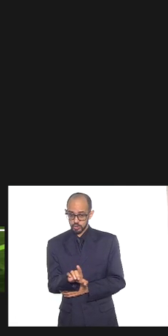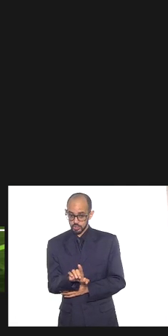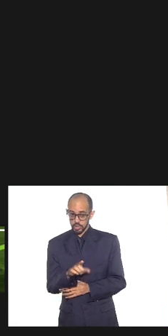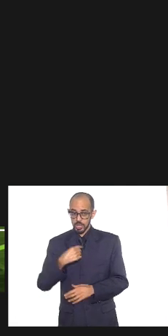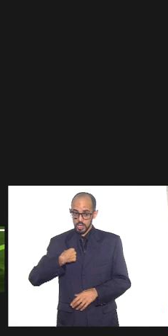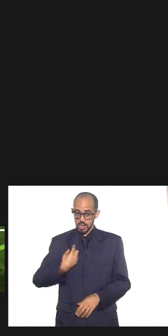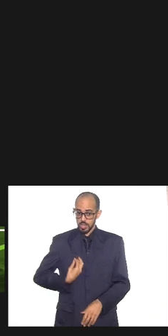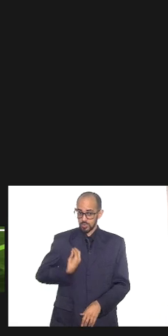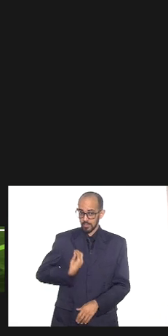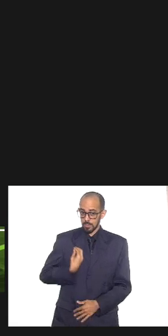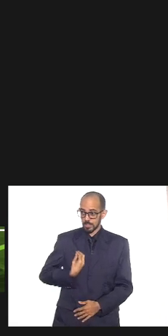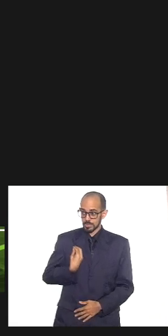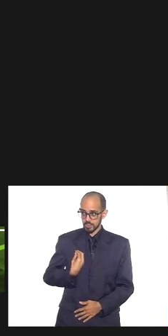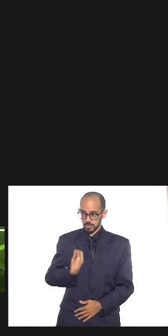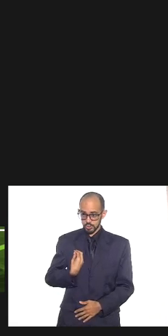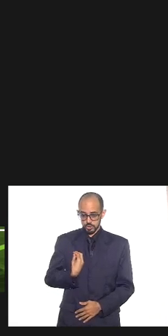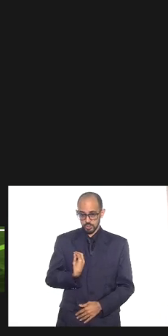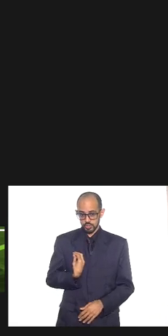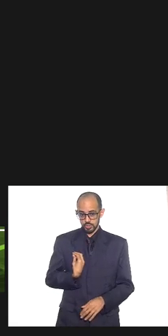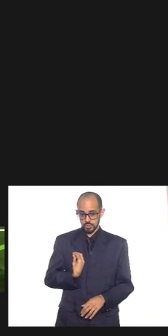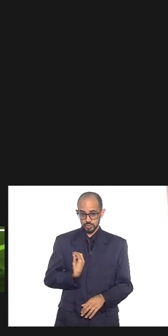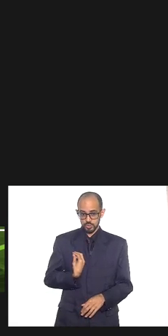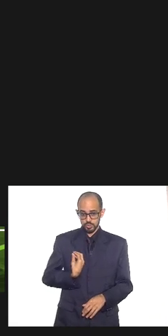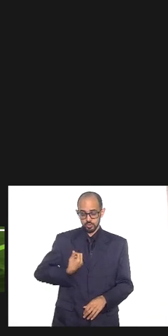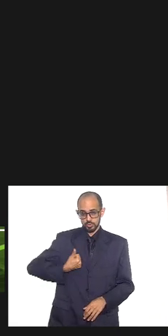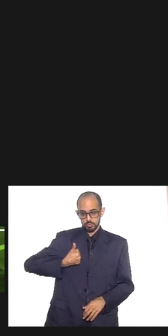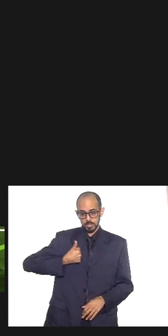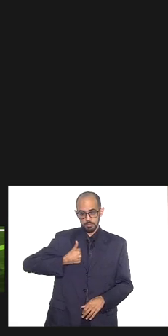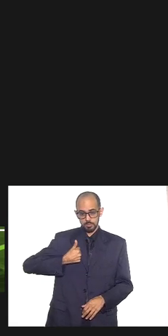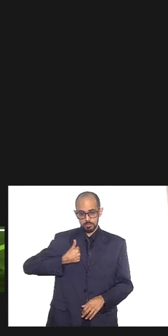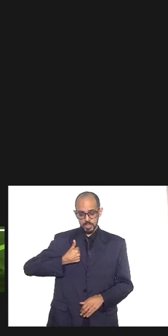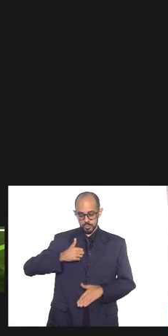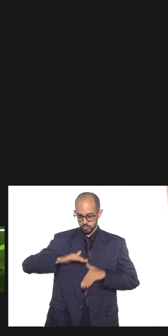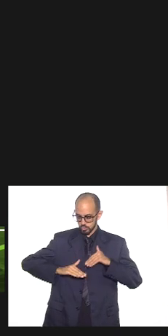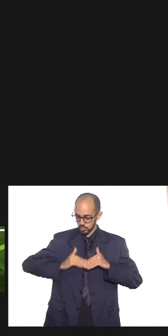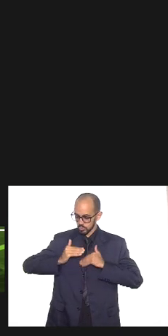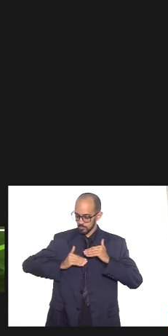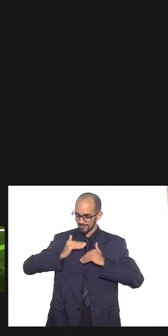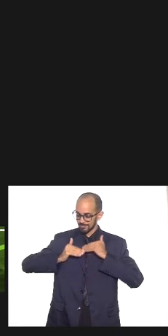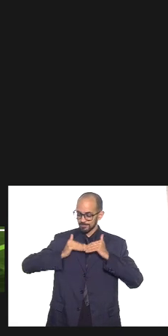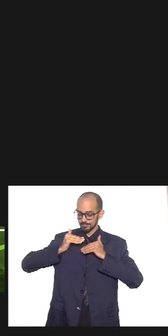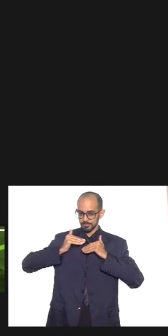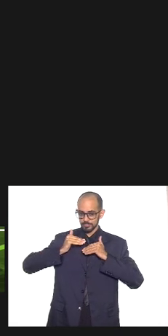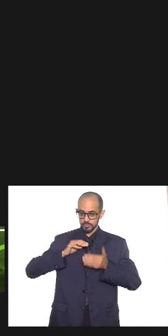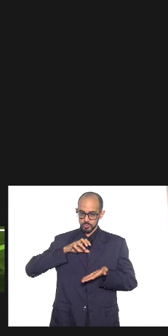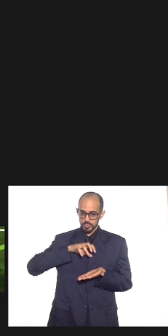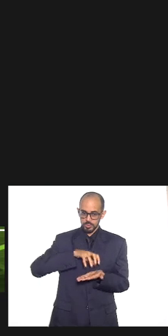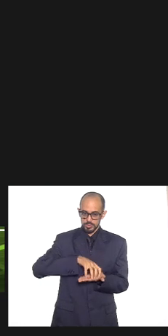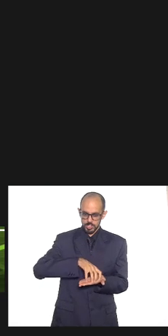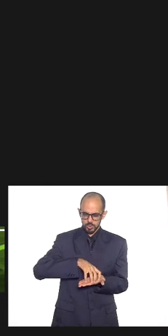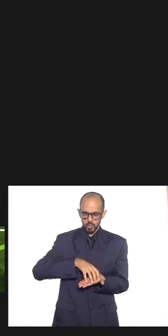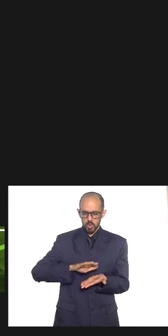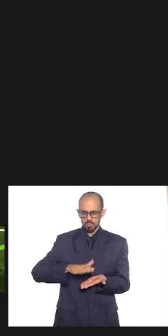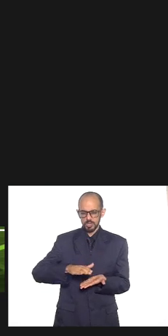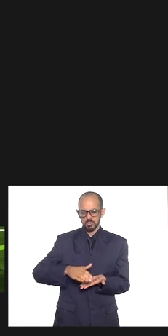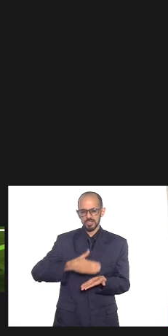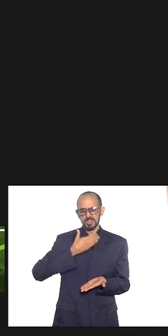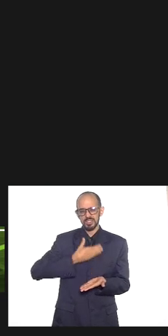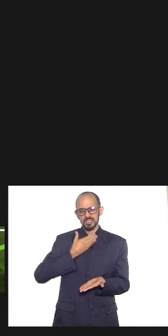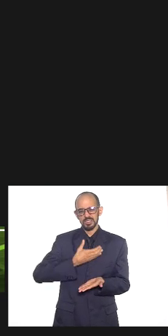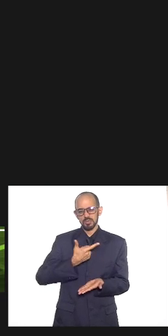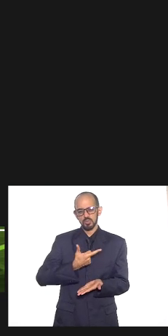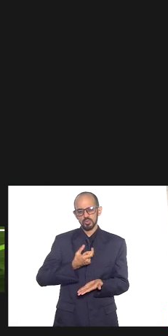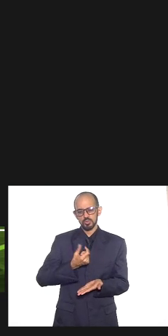presente ali no primeiro os primeiros passos dessa unidade isso se deu em meados de dezembro de